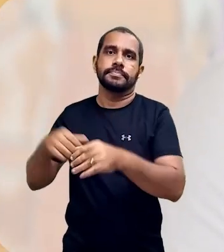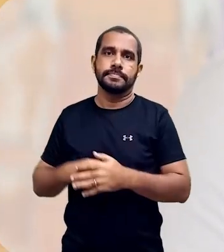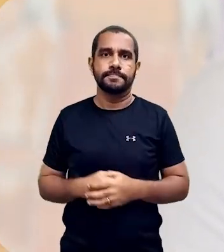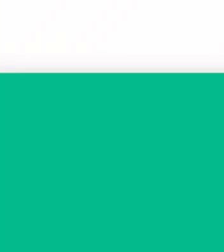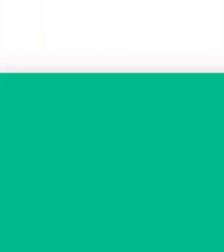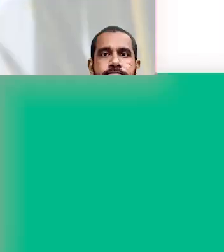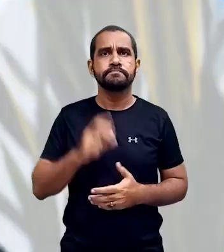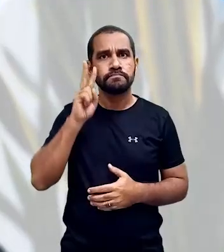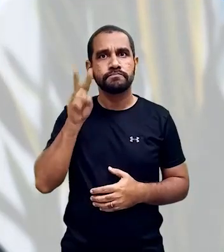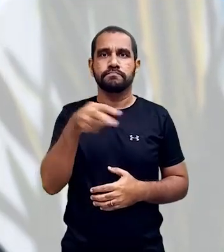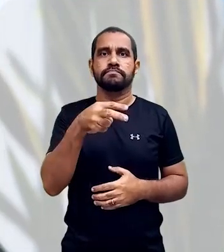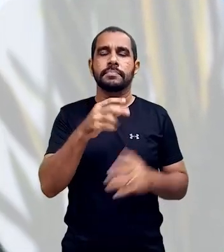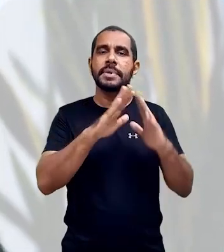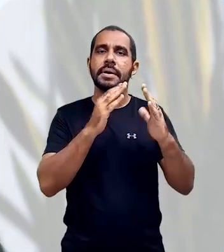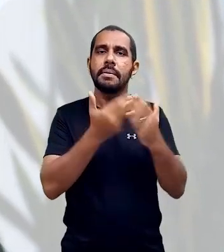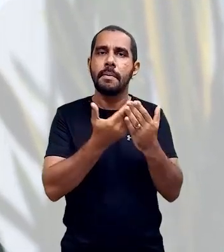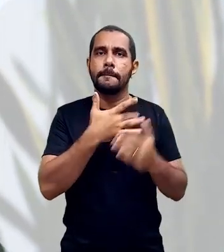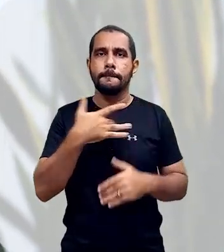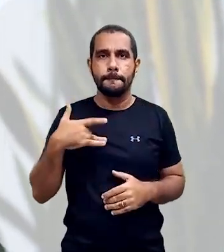interior.